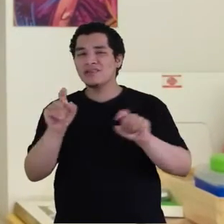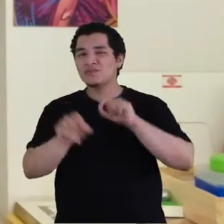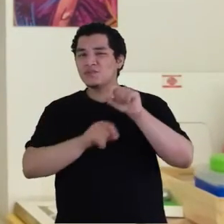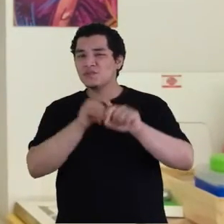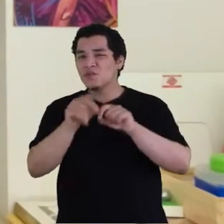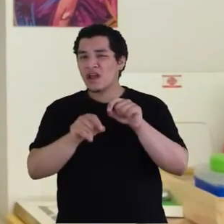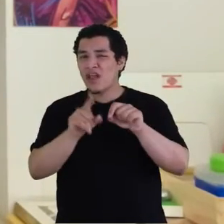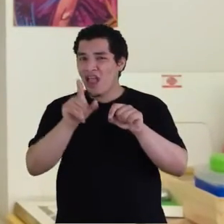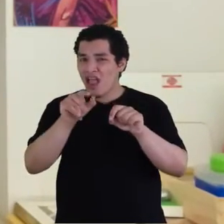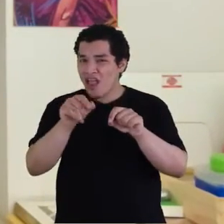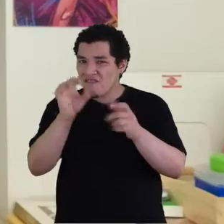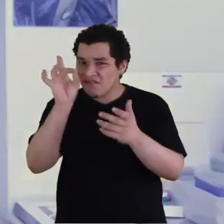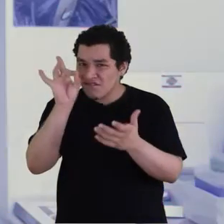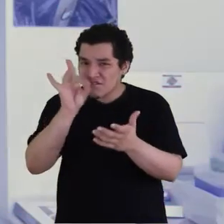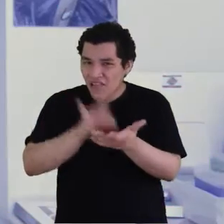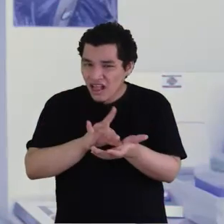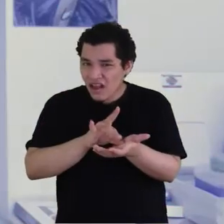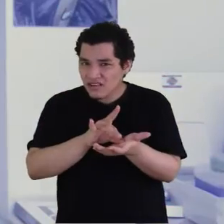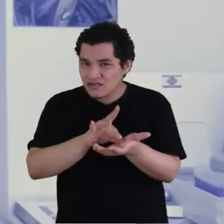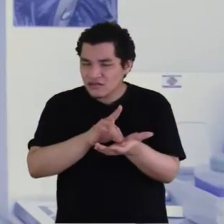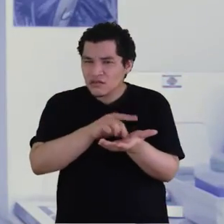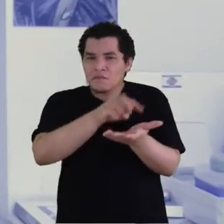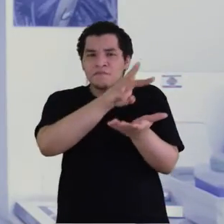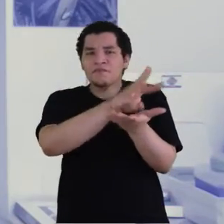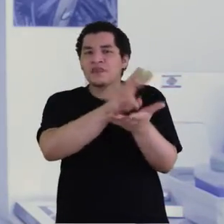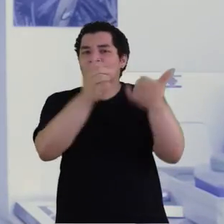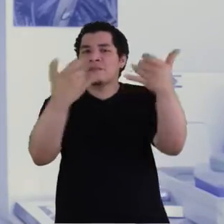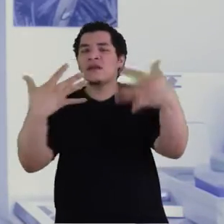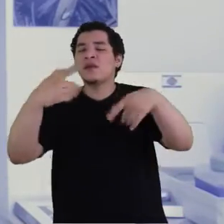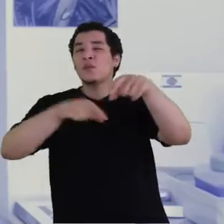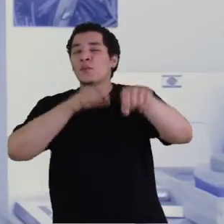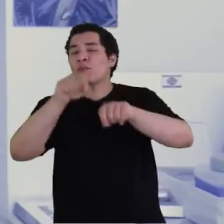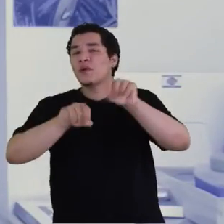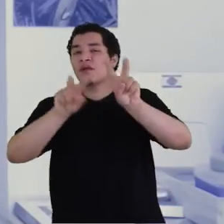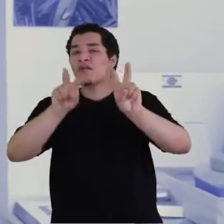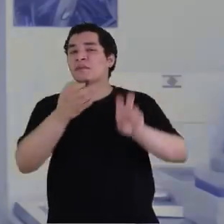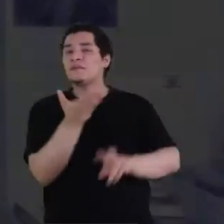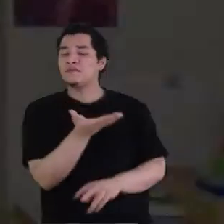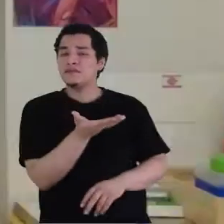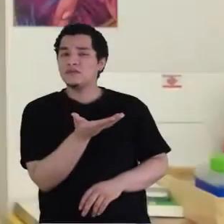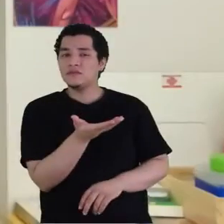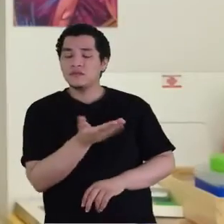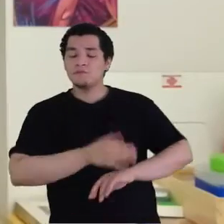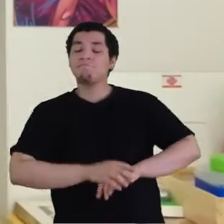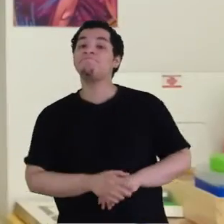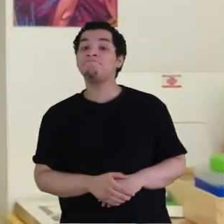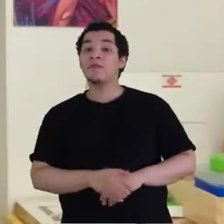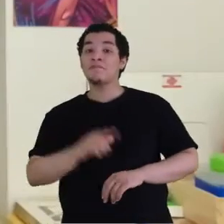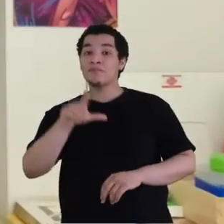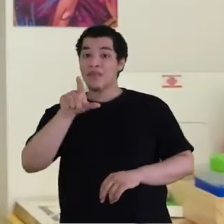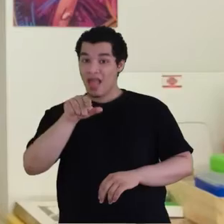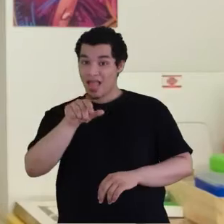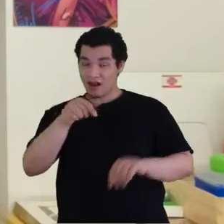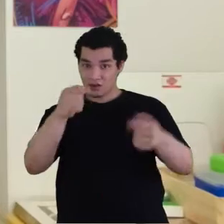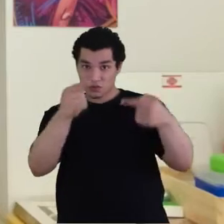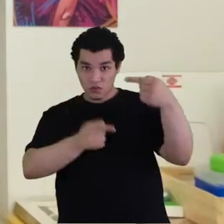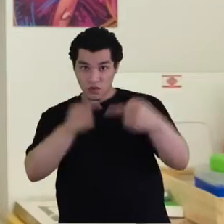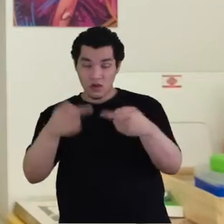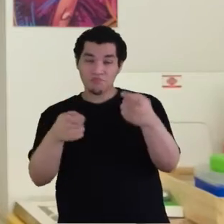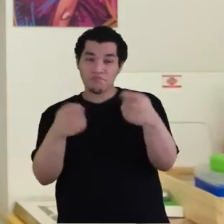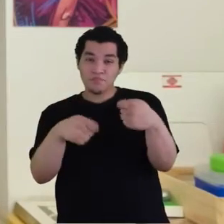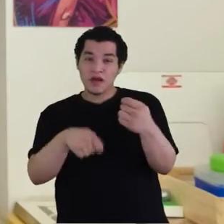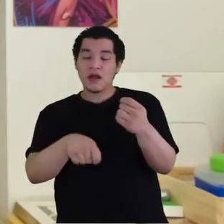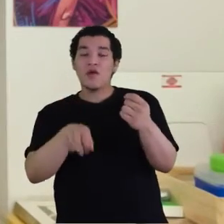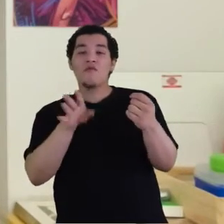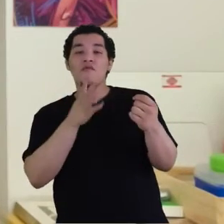será que isso se sustenta? O que diz o Espiritismo sobre essa versão? Para discutirmos esse assunto, vamos